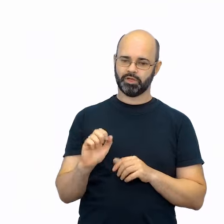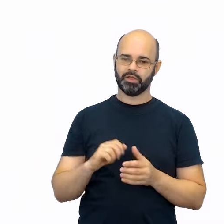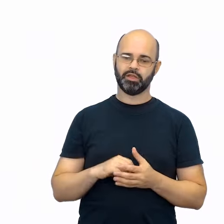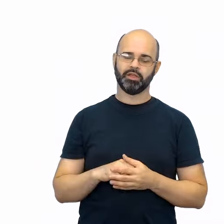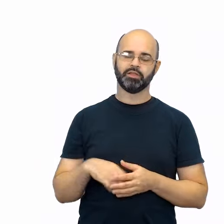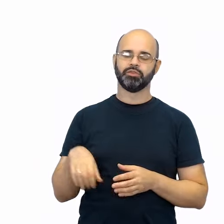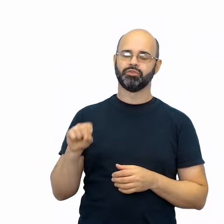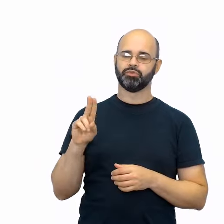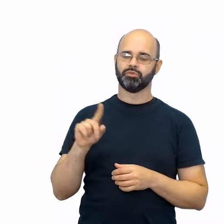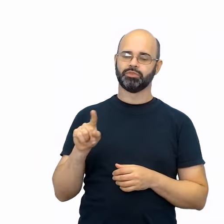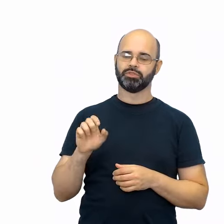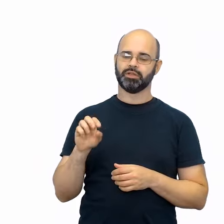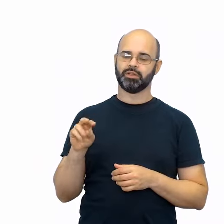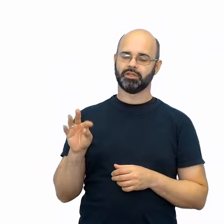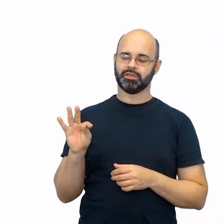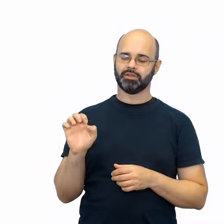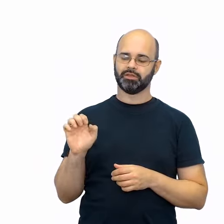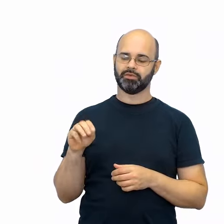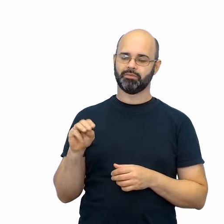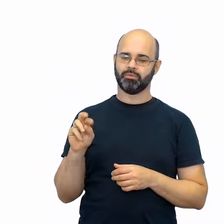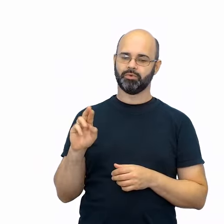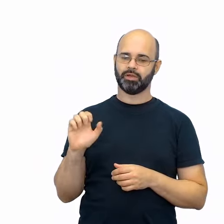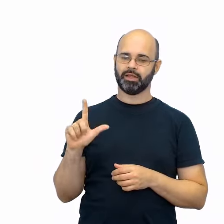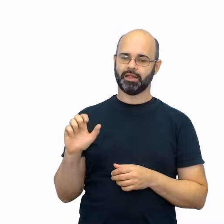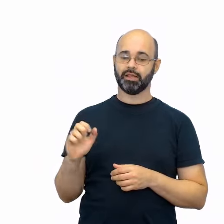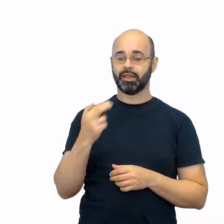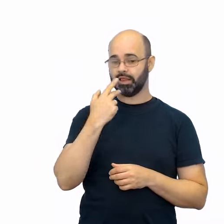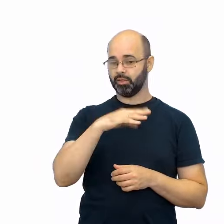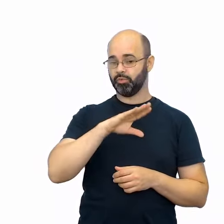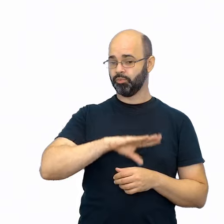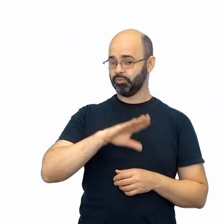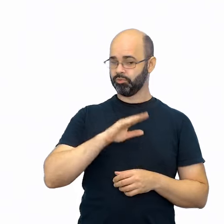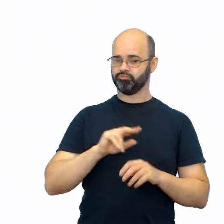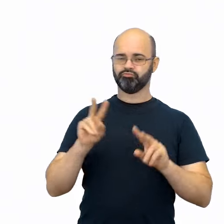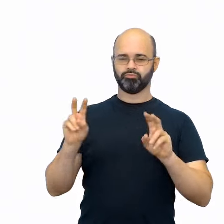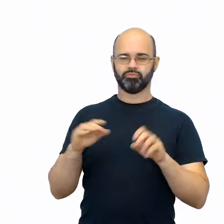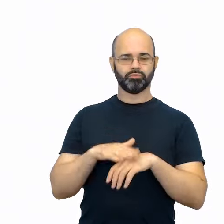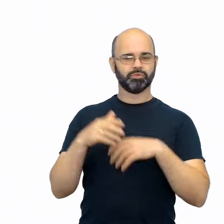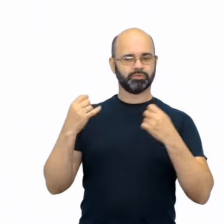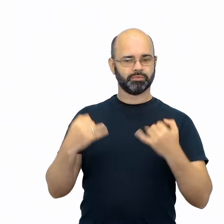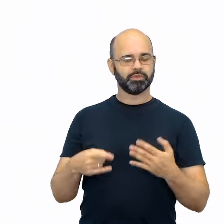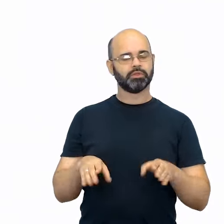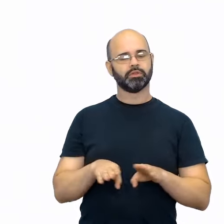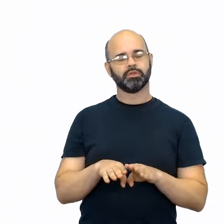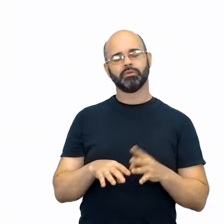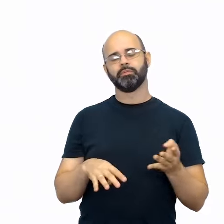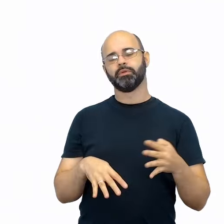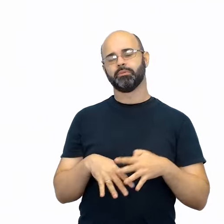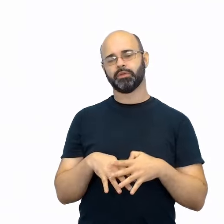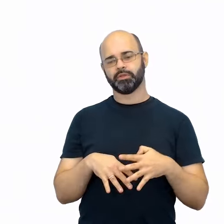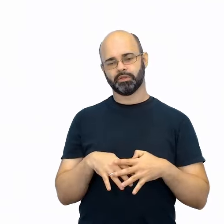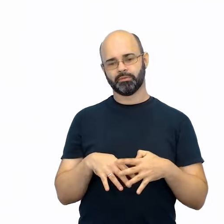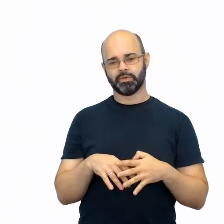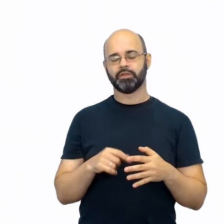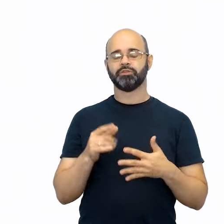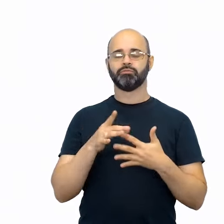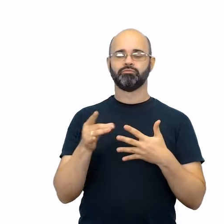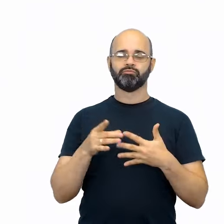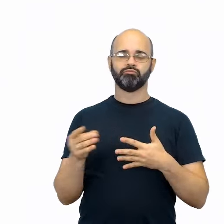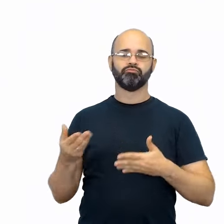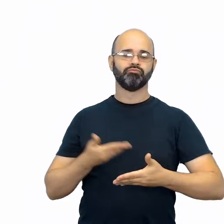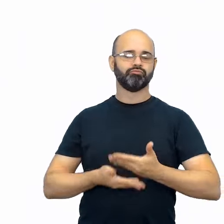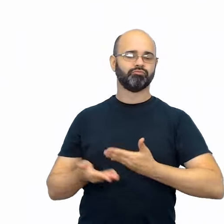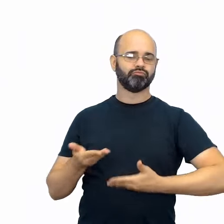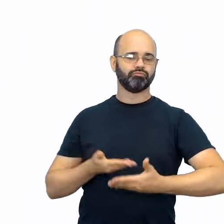tratarão de língua portuguesa e também da matemática de forma interdisciplinar. Vamos